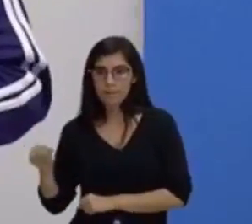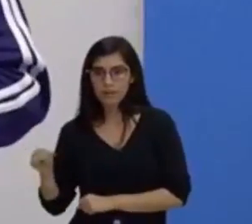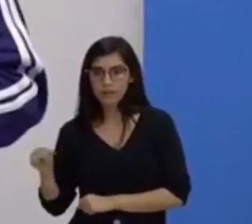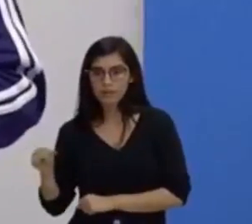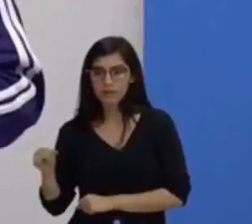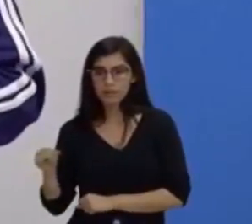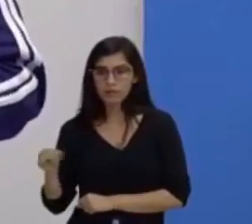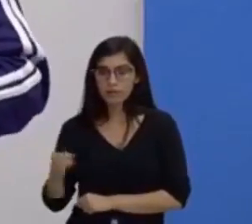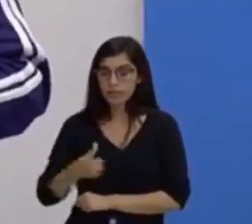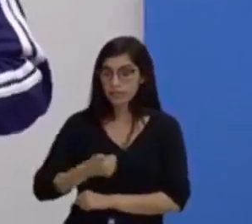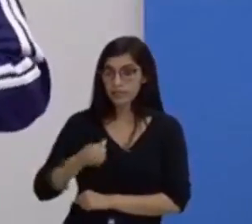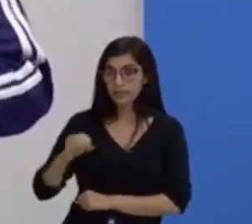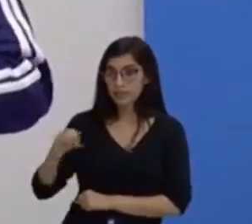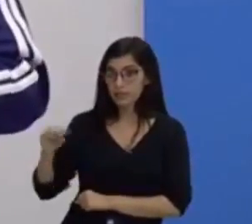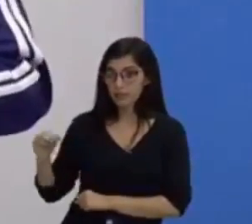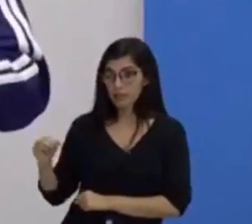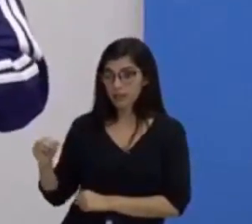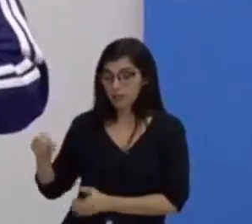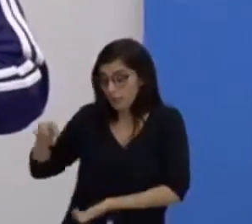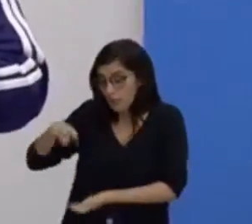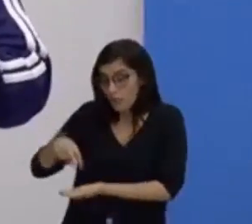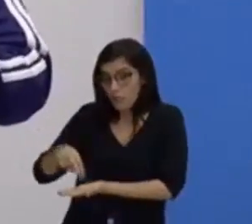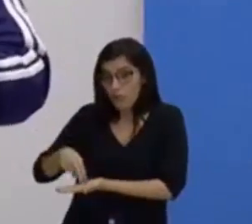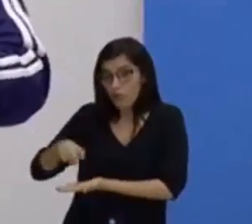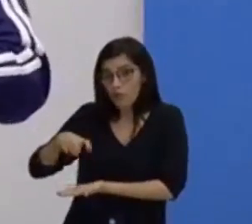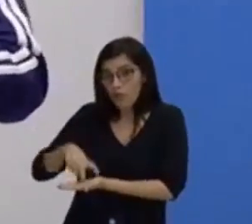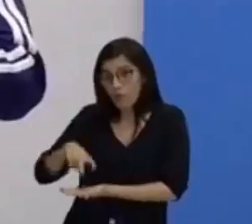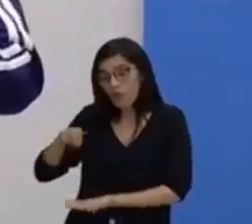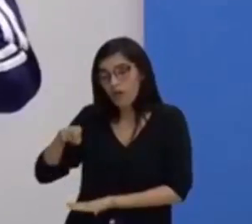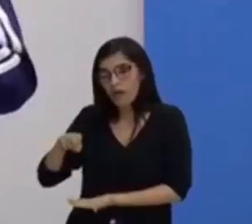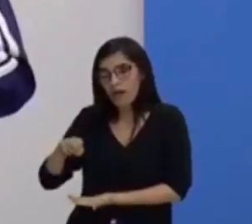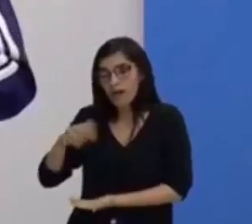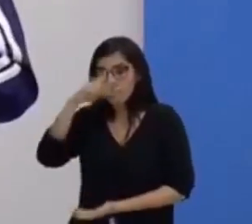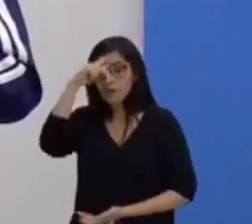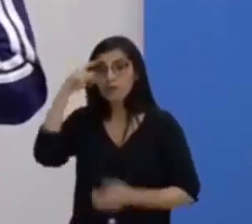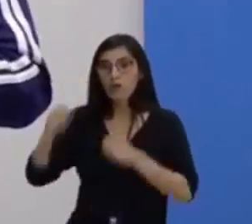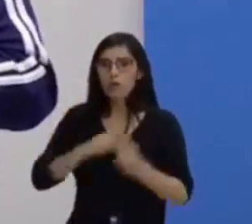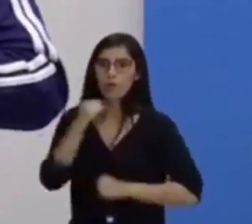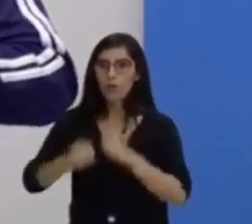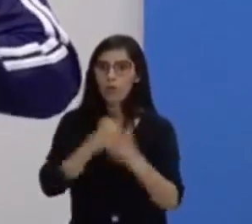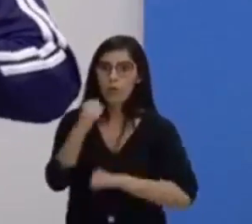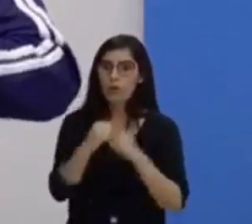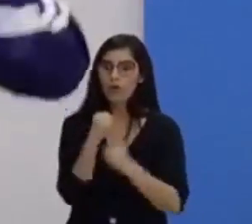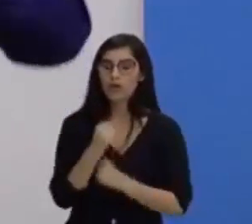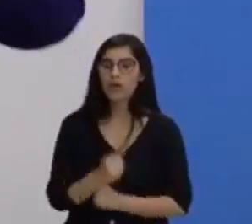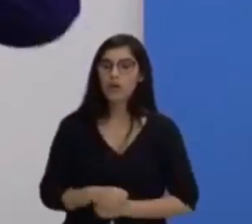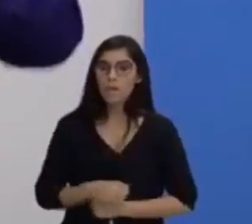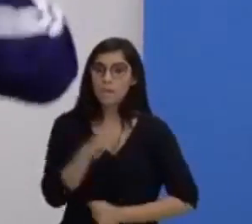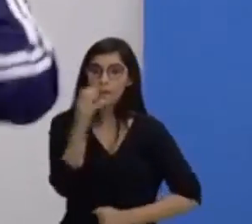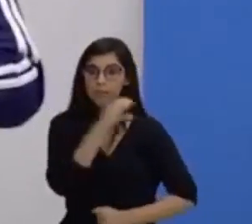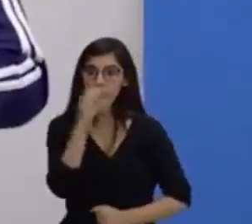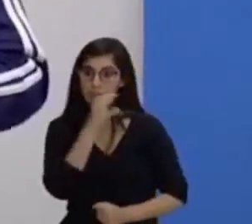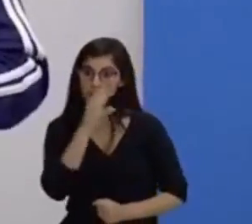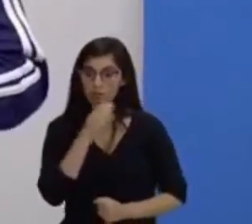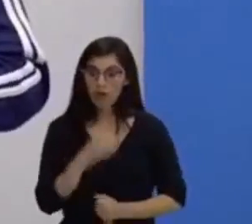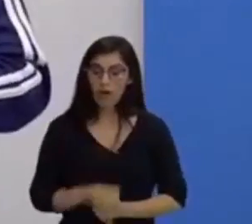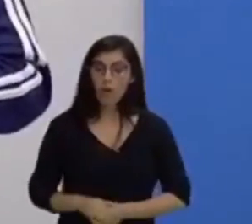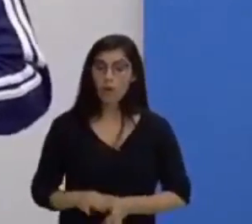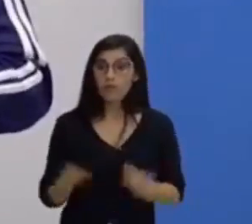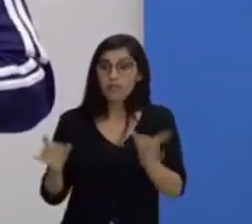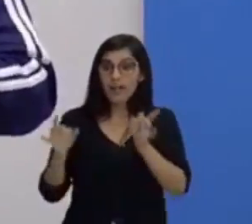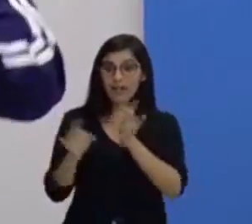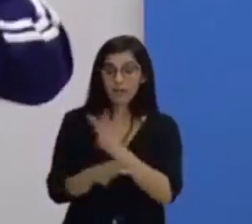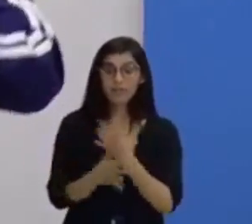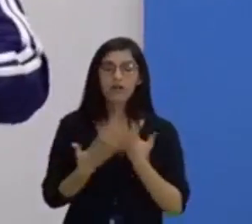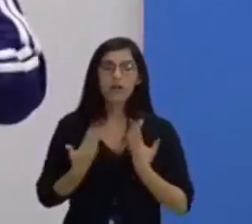metros com barreira. Aqueles cidadãos correm, dão o máximo que eles podem quando eles terminam e estão com a língua lá